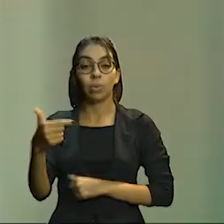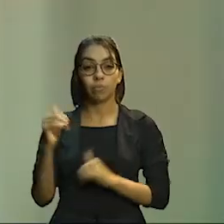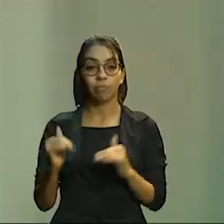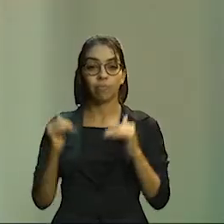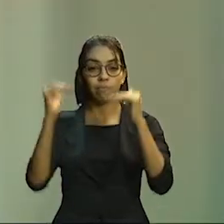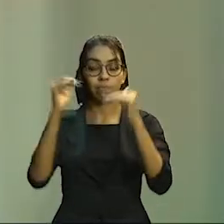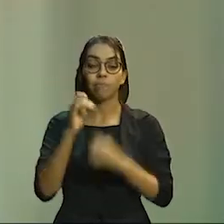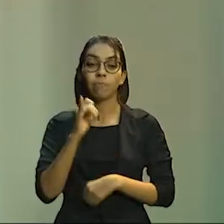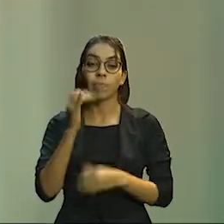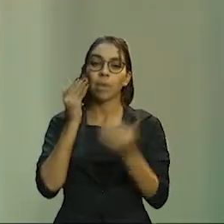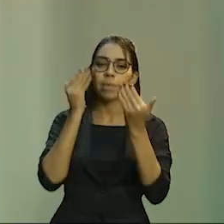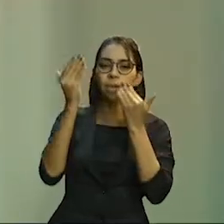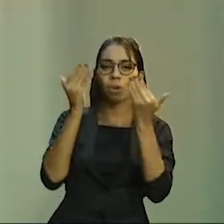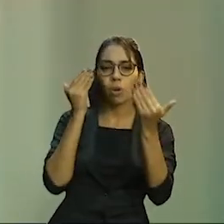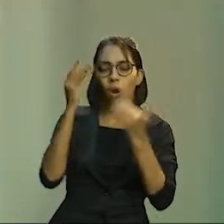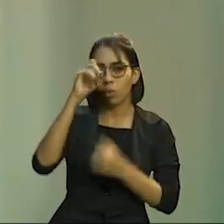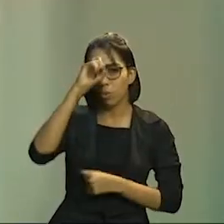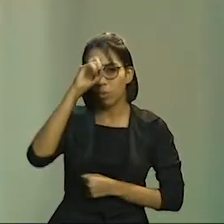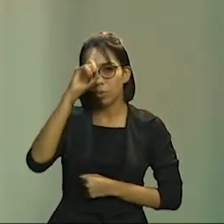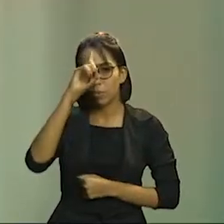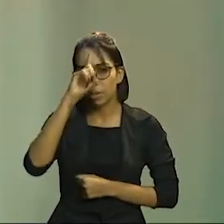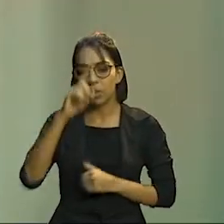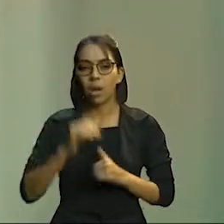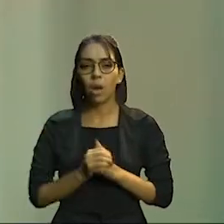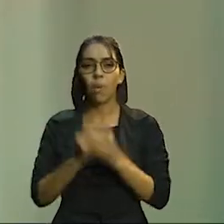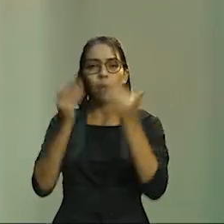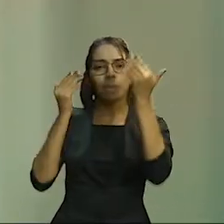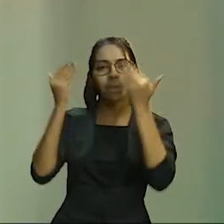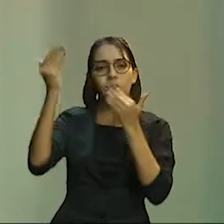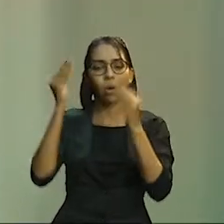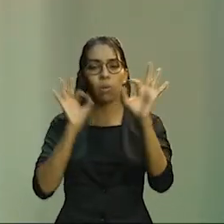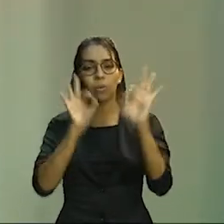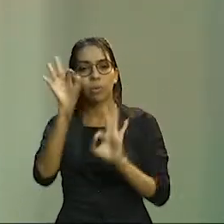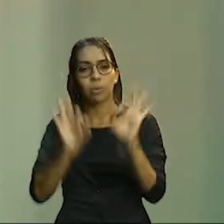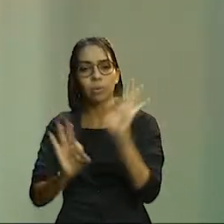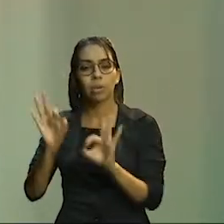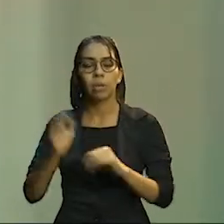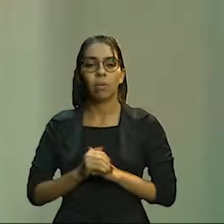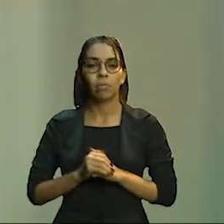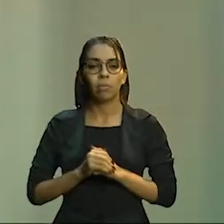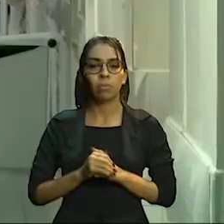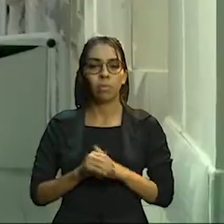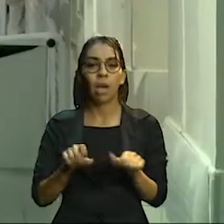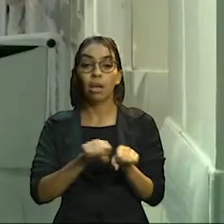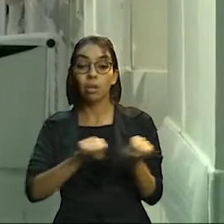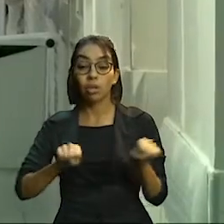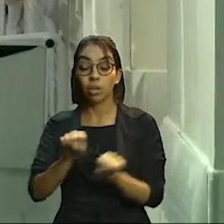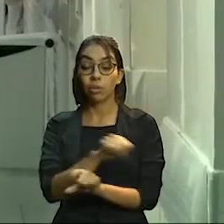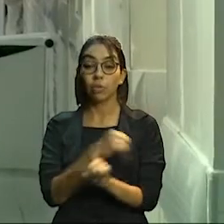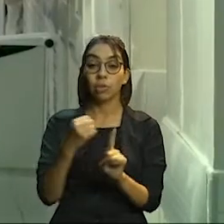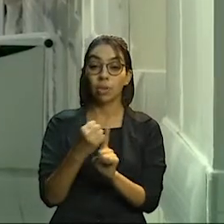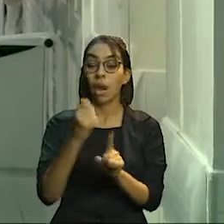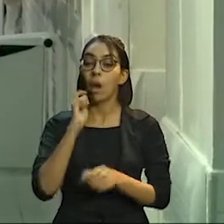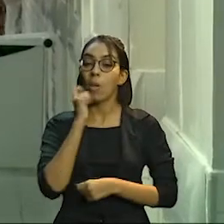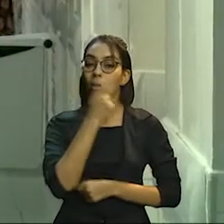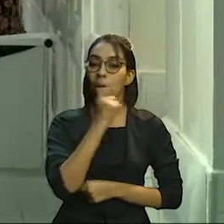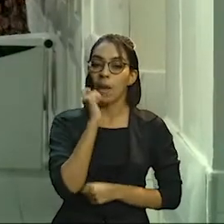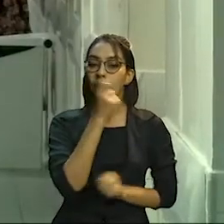psicólogo hospitalar, psicólogo organizacional, assistente social, cirurgião dentista,